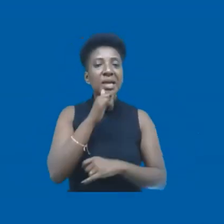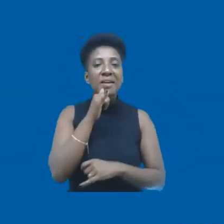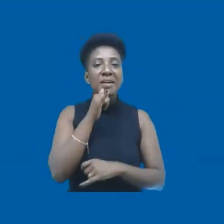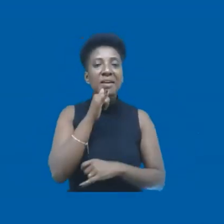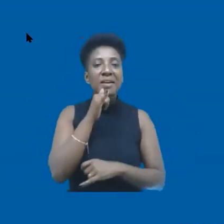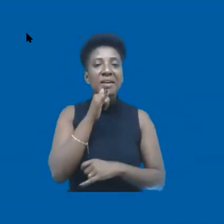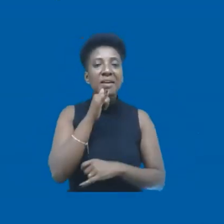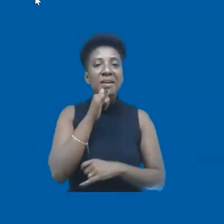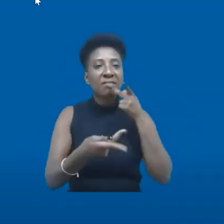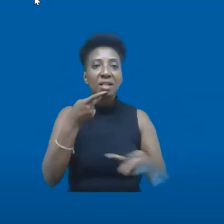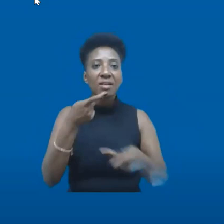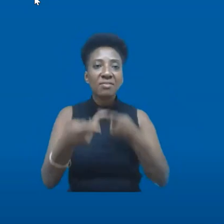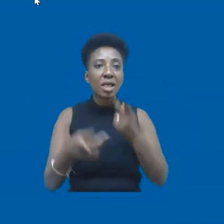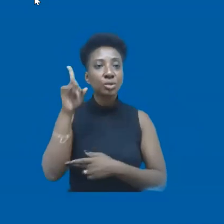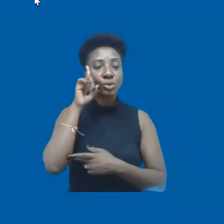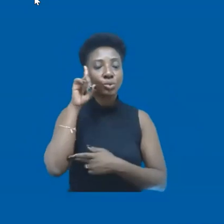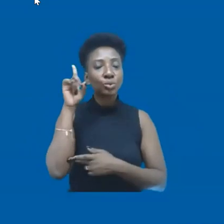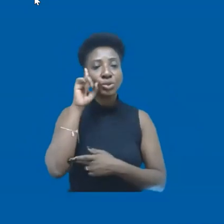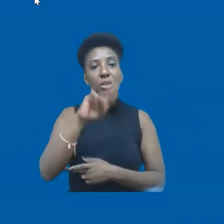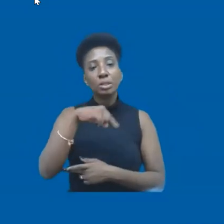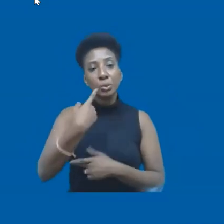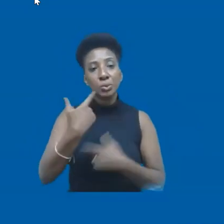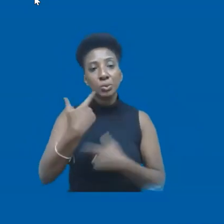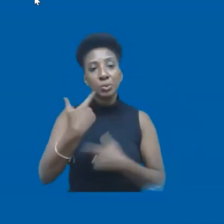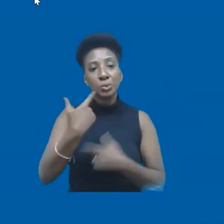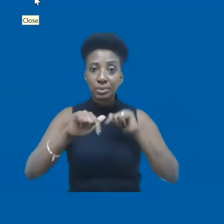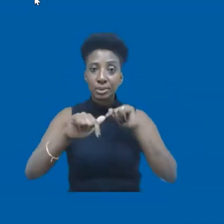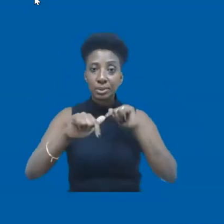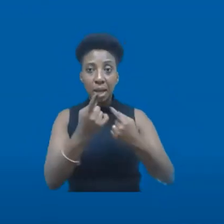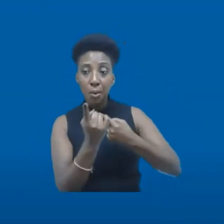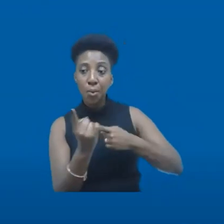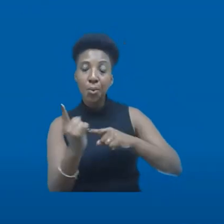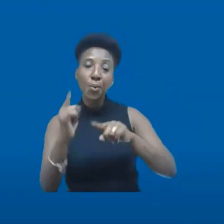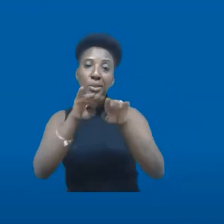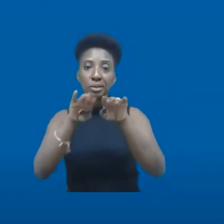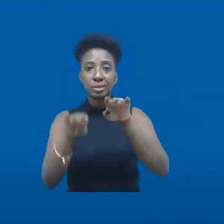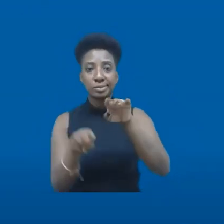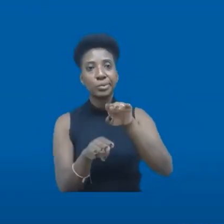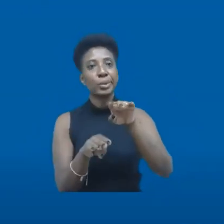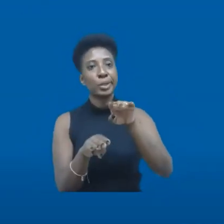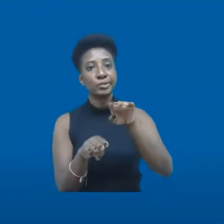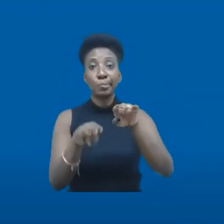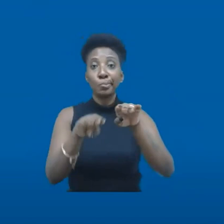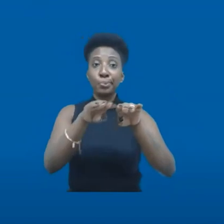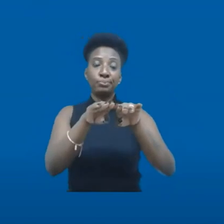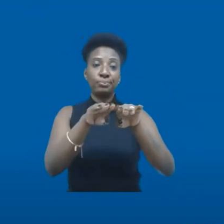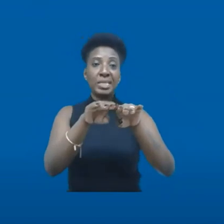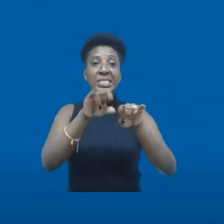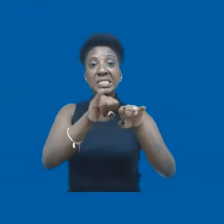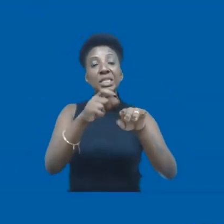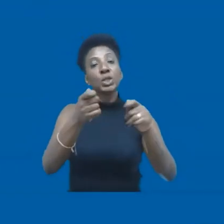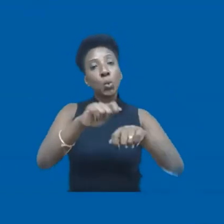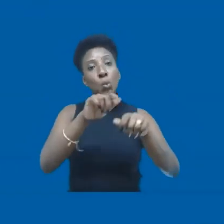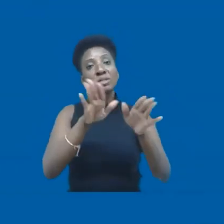rádios. Dizer que nós temos que trabalhar as desigualdades no nosso país. Enquanto nós não trabalharmos a raiz do problema, nós nunca